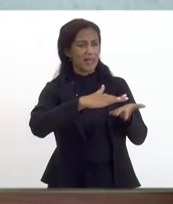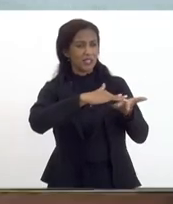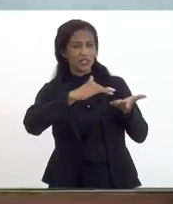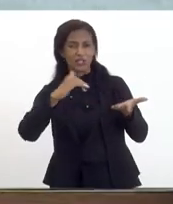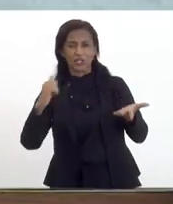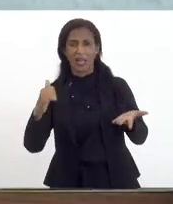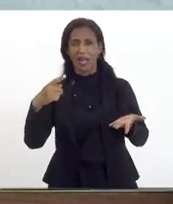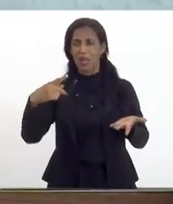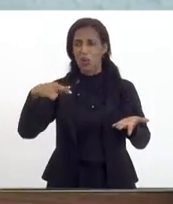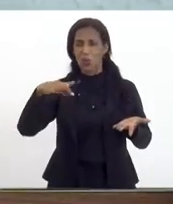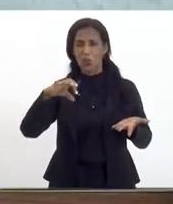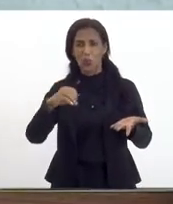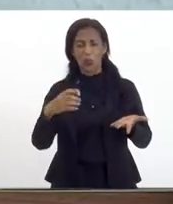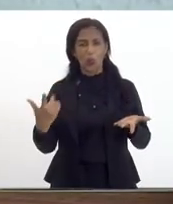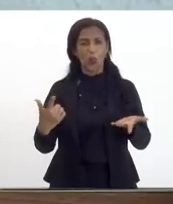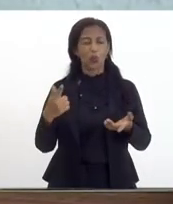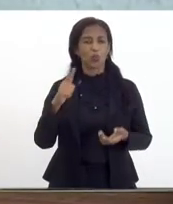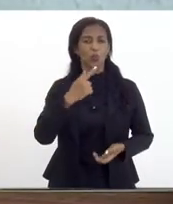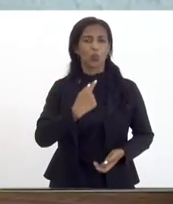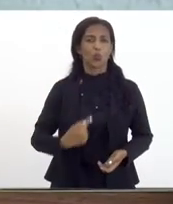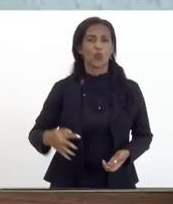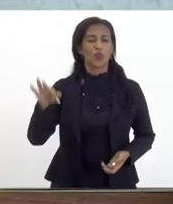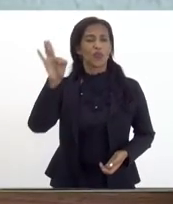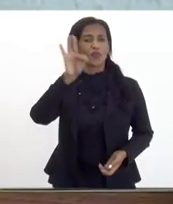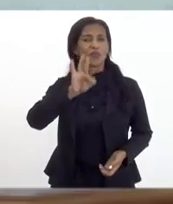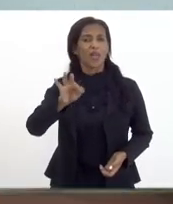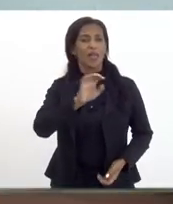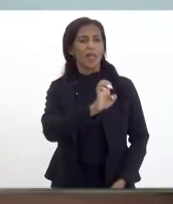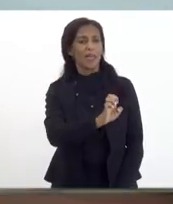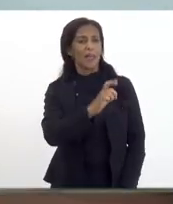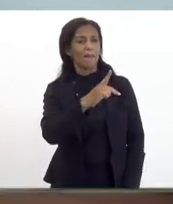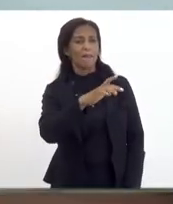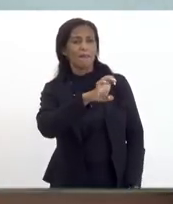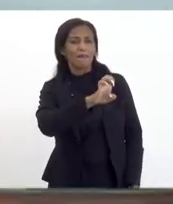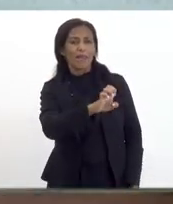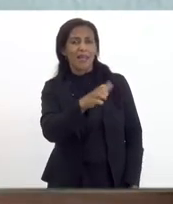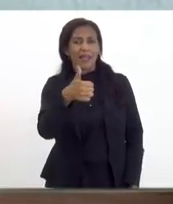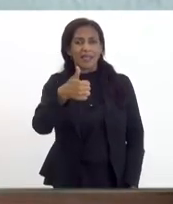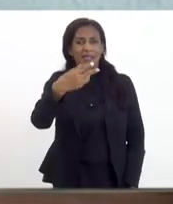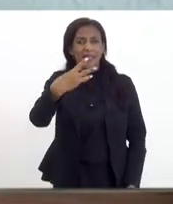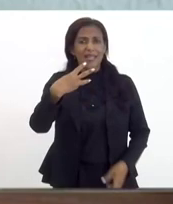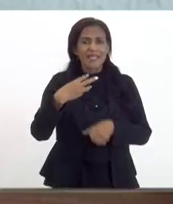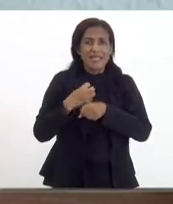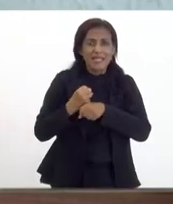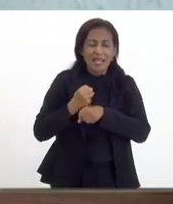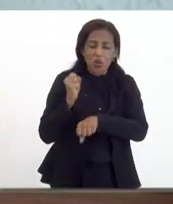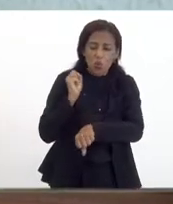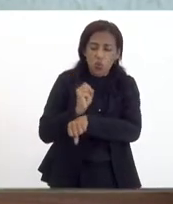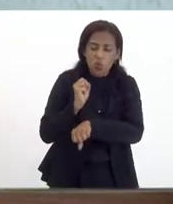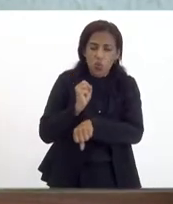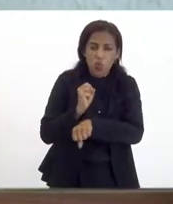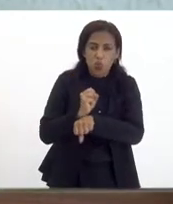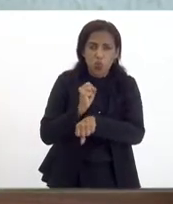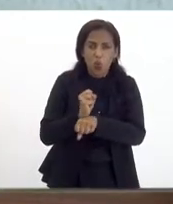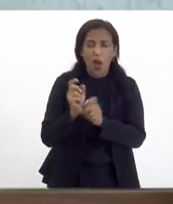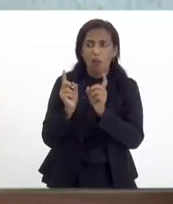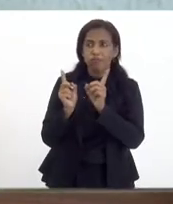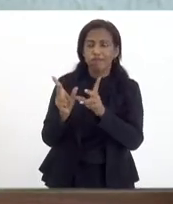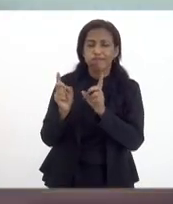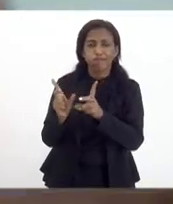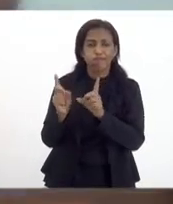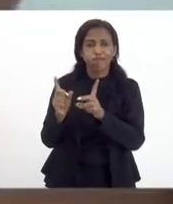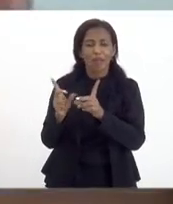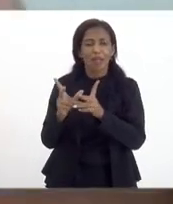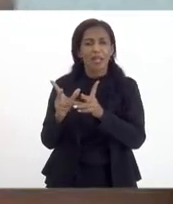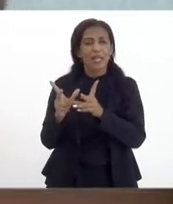decreto no governo federal a ZPE que demorou 13 anos para ser conquistada a zona de exportação que